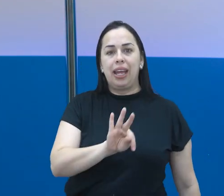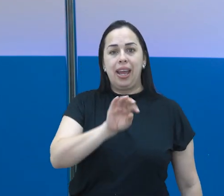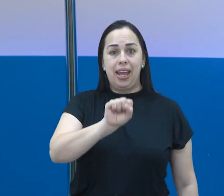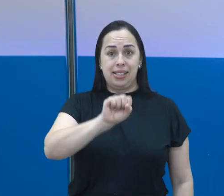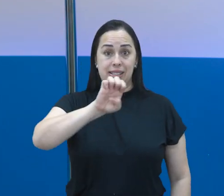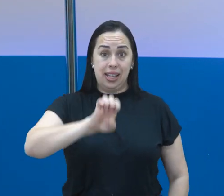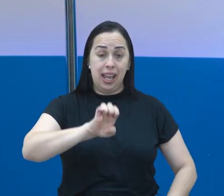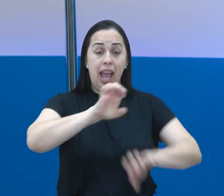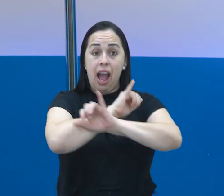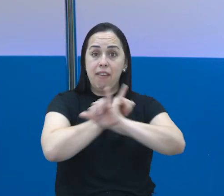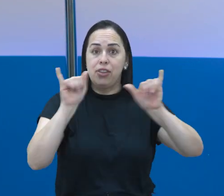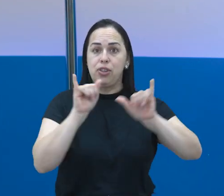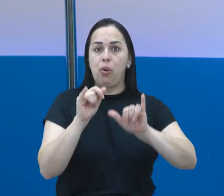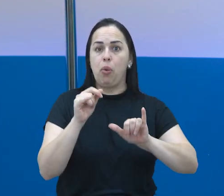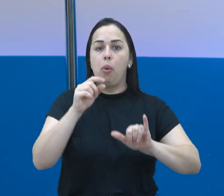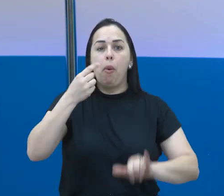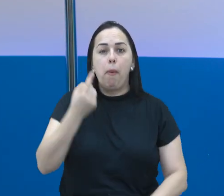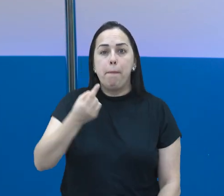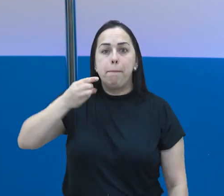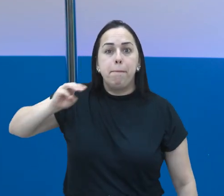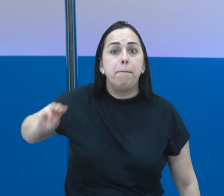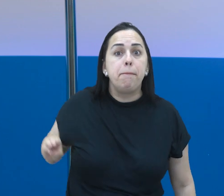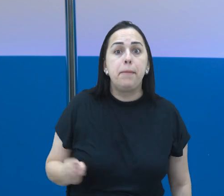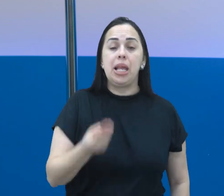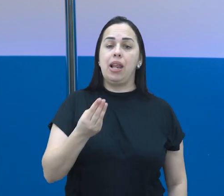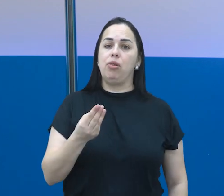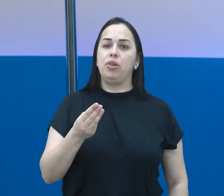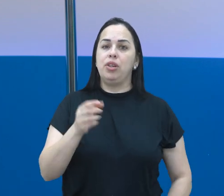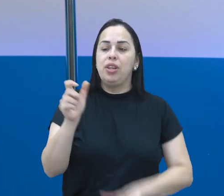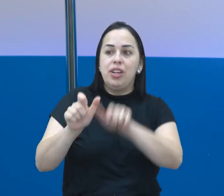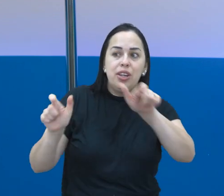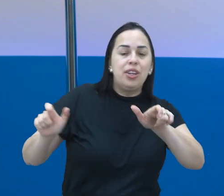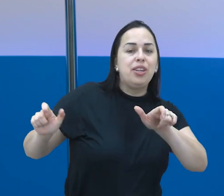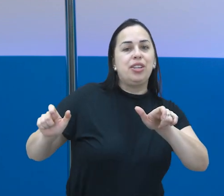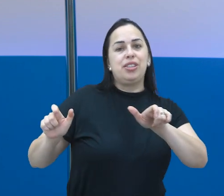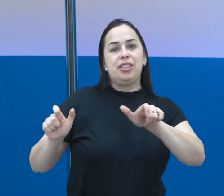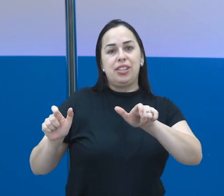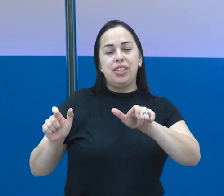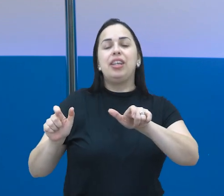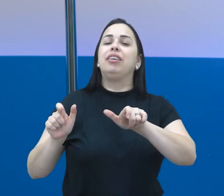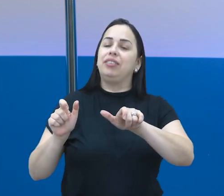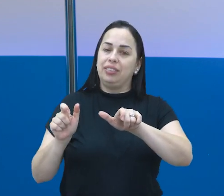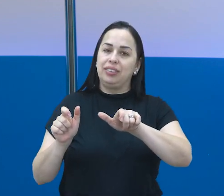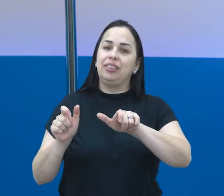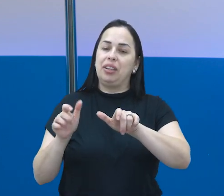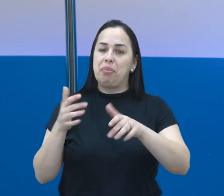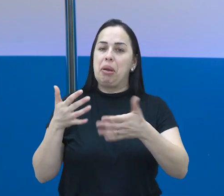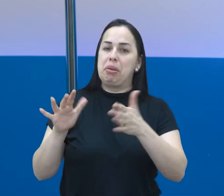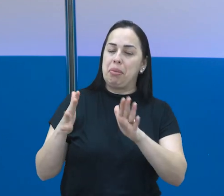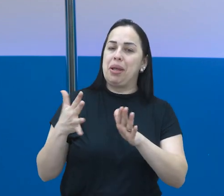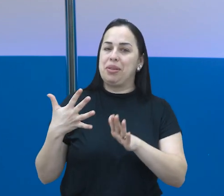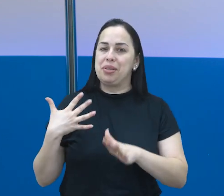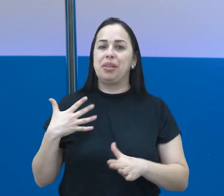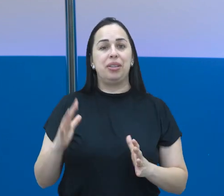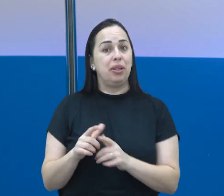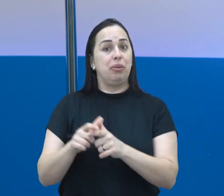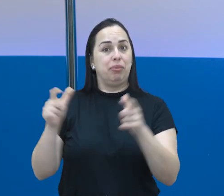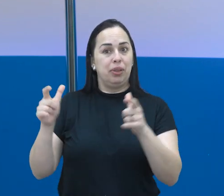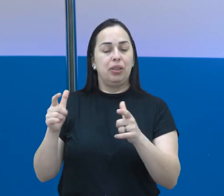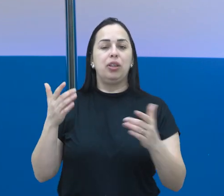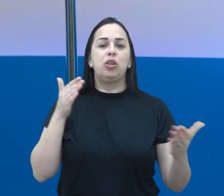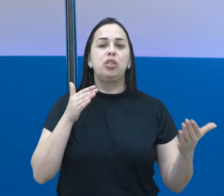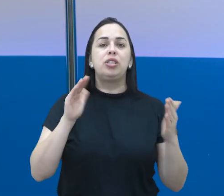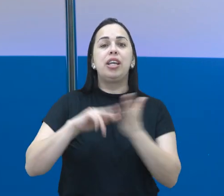Superior Eleitoral, são 1 milhão 836 mil eleitores nessa faixa etária. O número